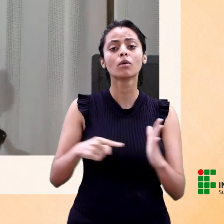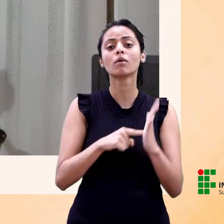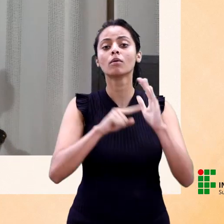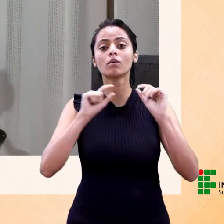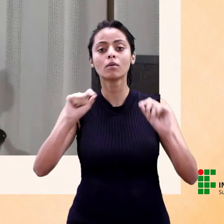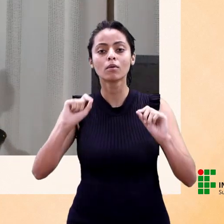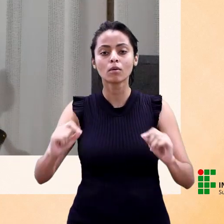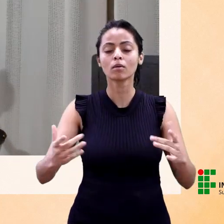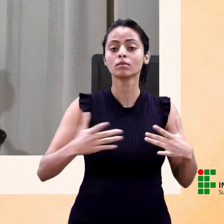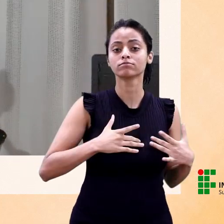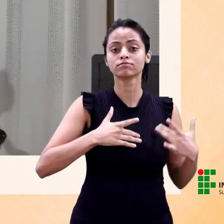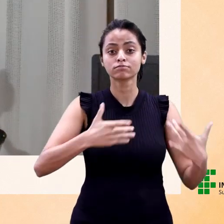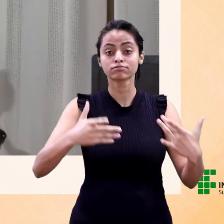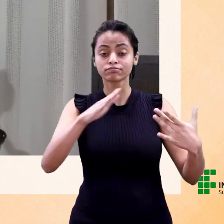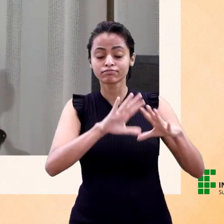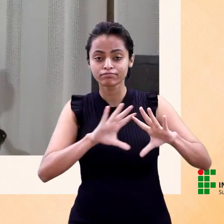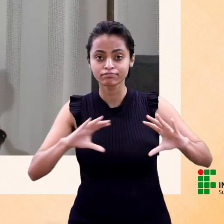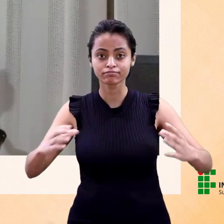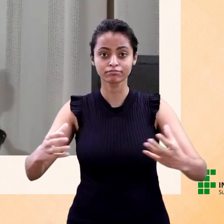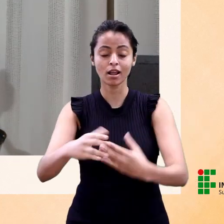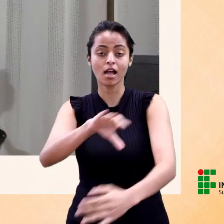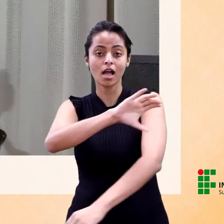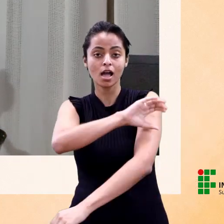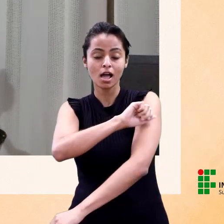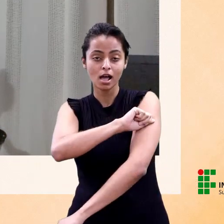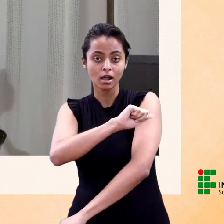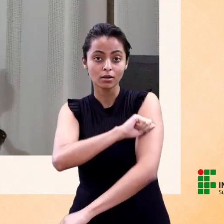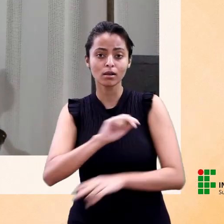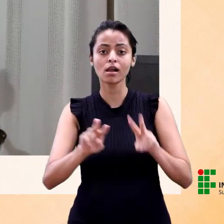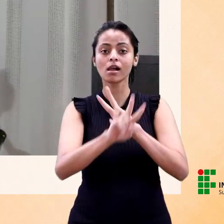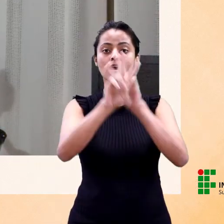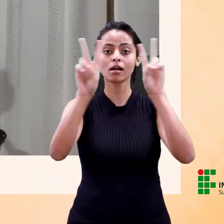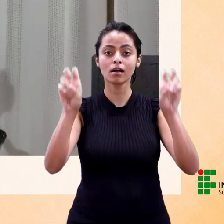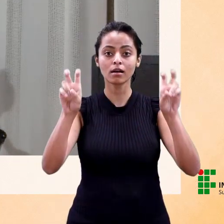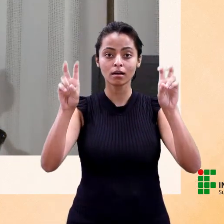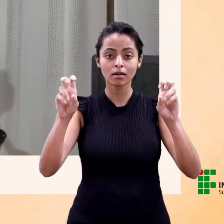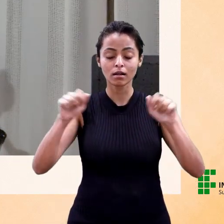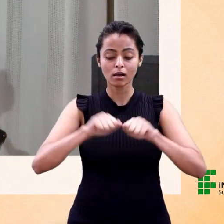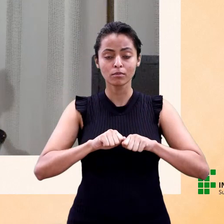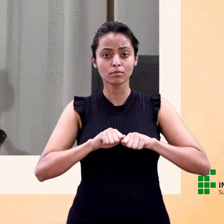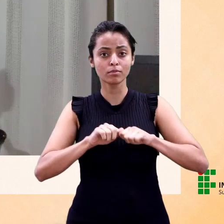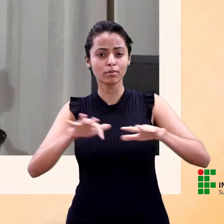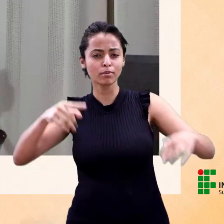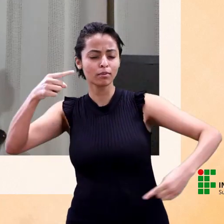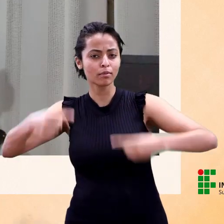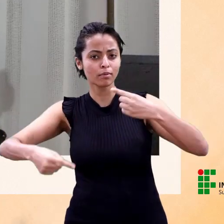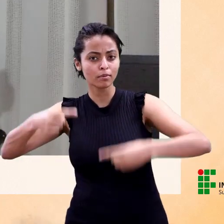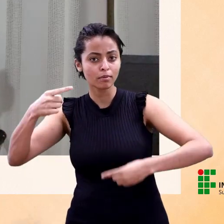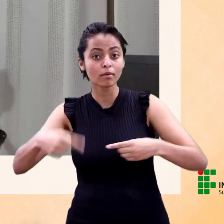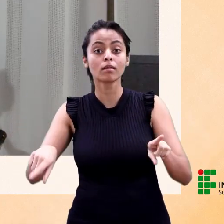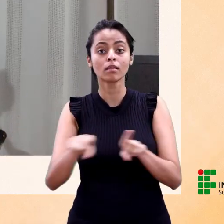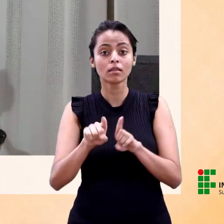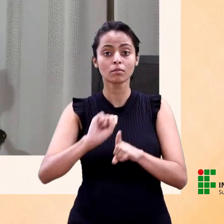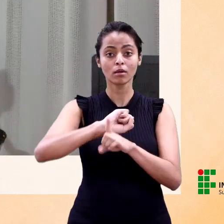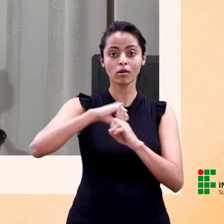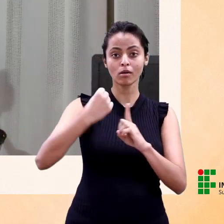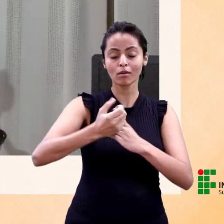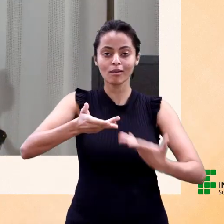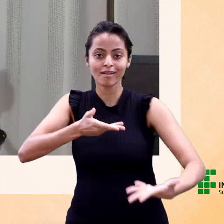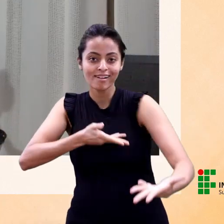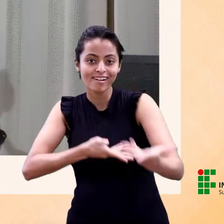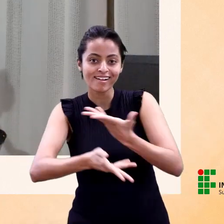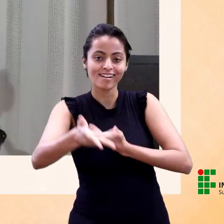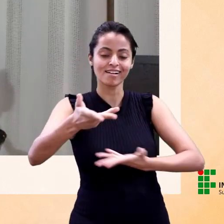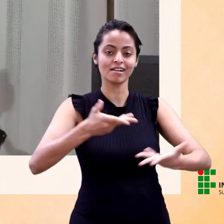com o objetivo de sensibilizar a comunidade acadêmica sobre o tema, ampliar o debate e socializar